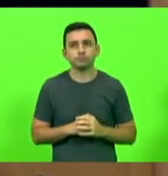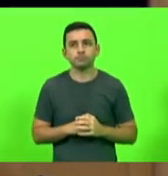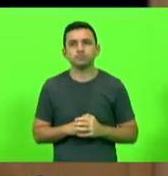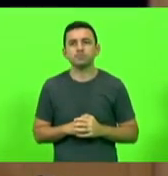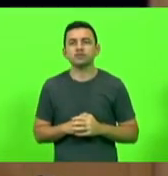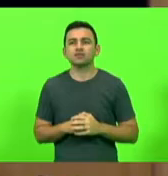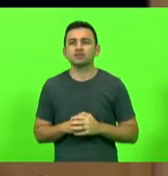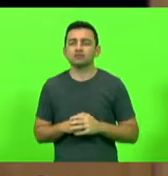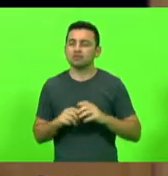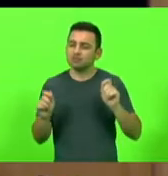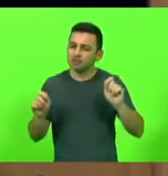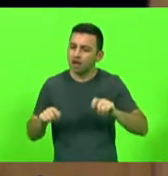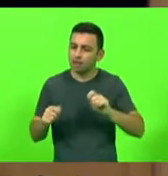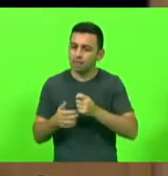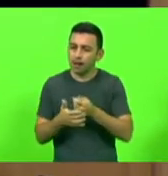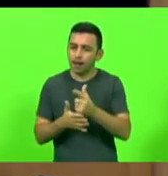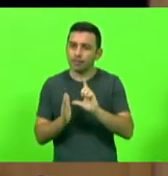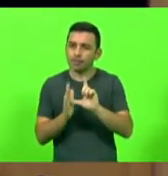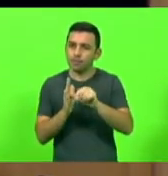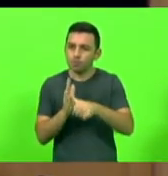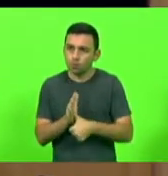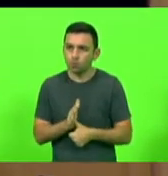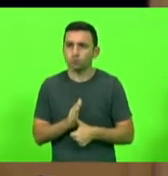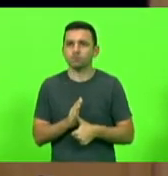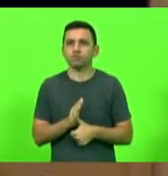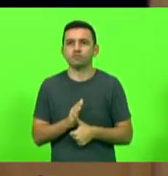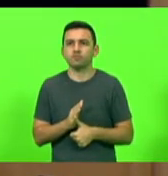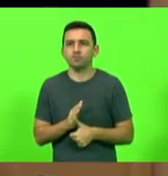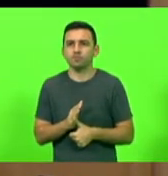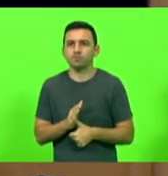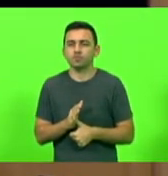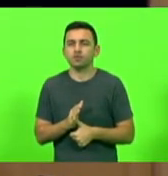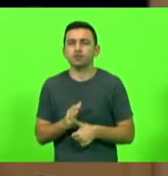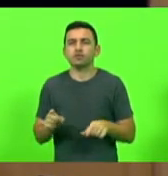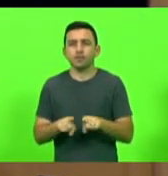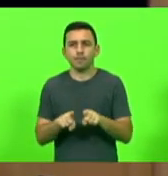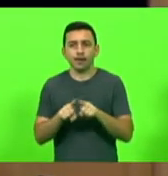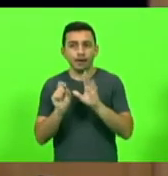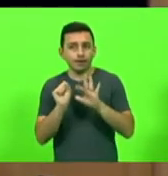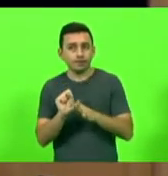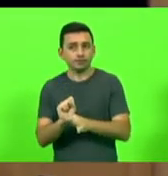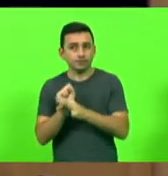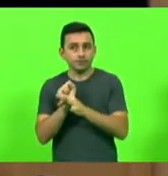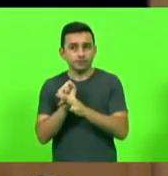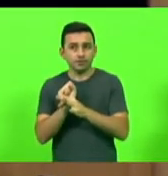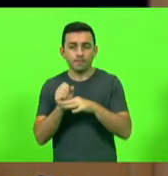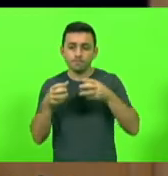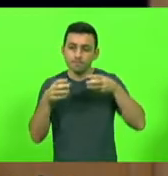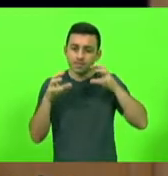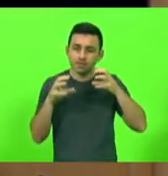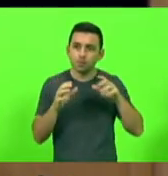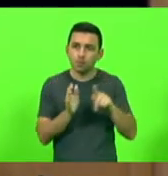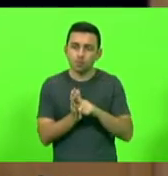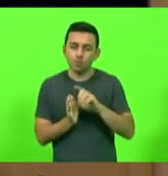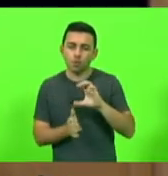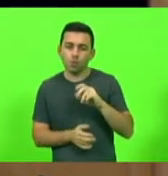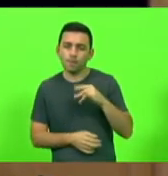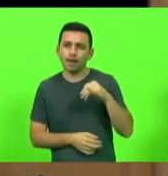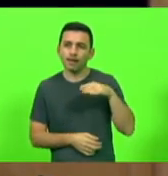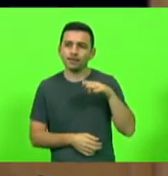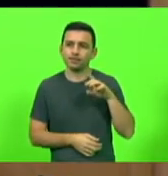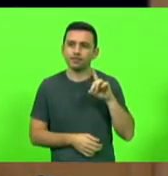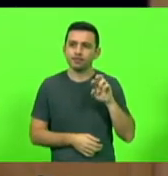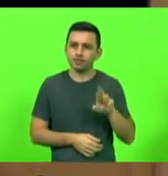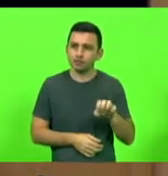carência e prazo para pagamento, garantia de abastecimento de milho via CONAB, com subsídio no